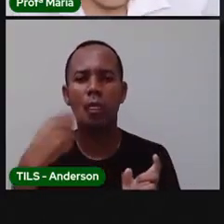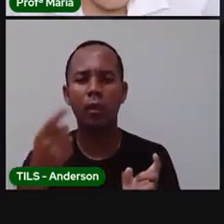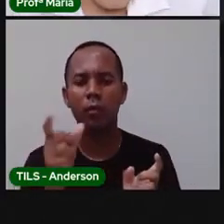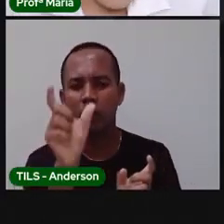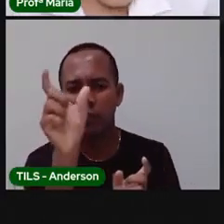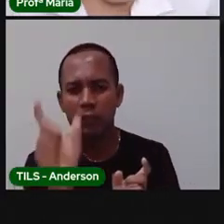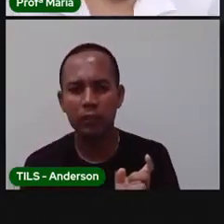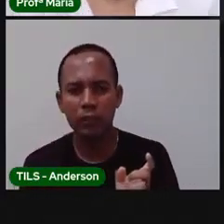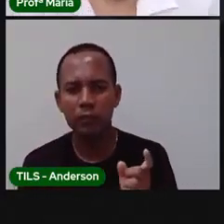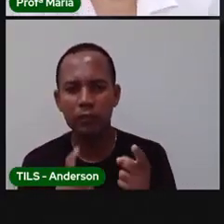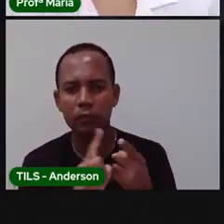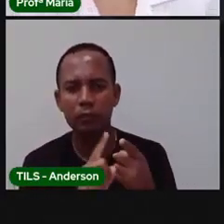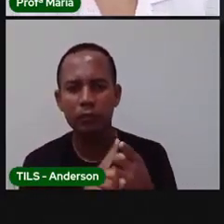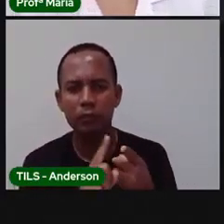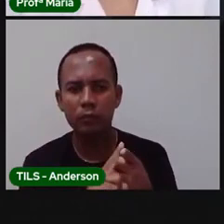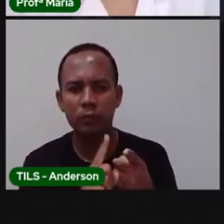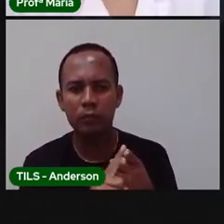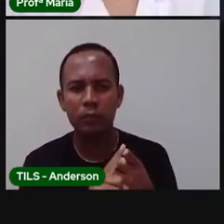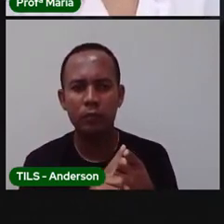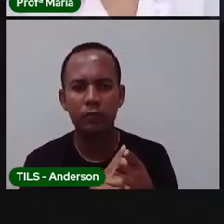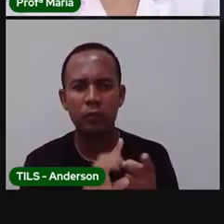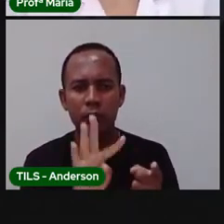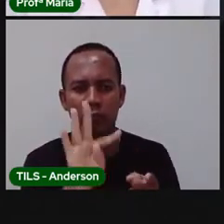Taxa. Se eu fosse separar, taxa.